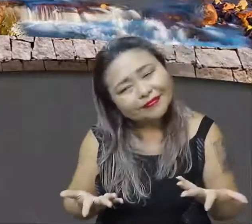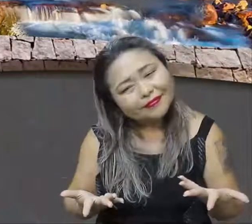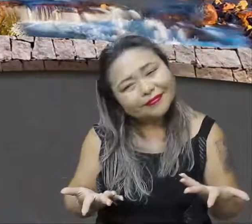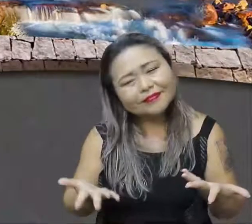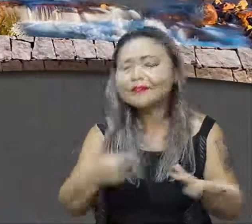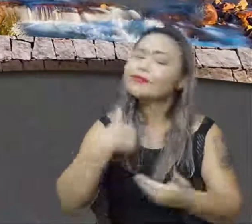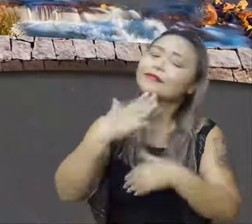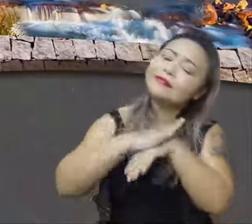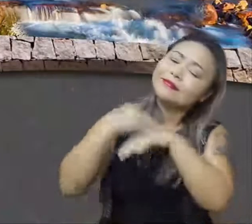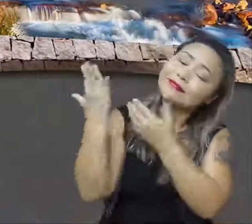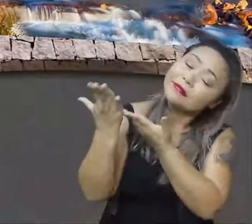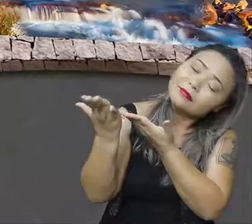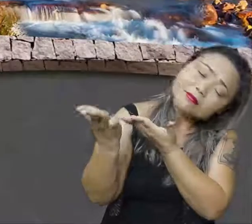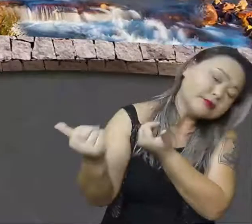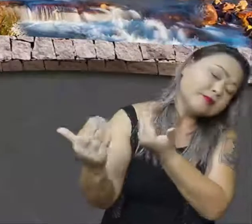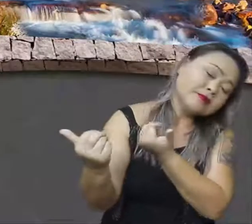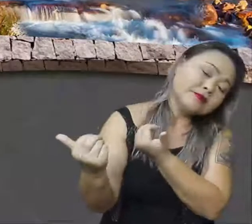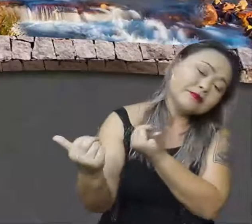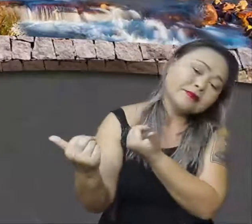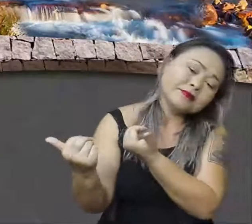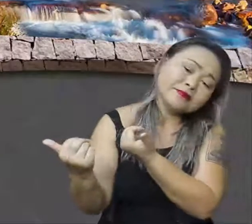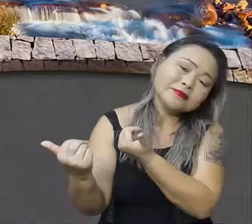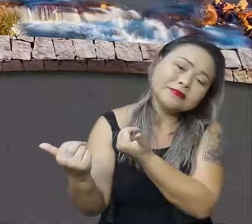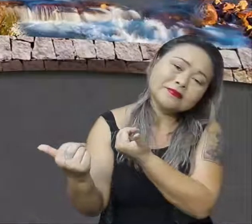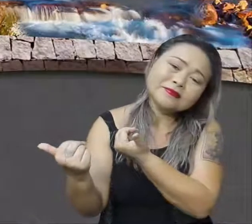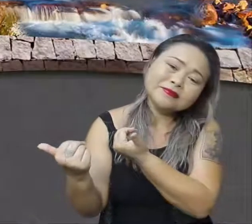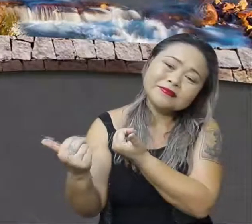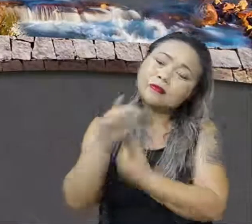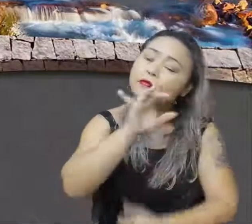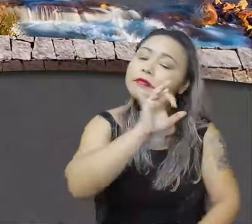jovens de cada